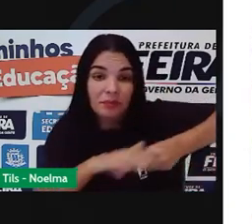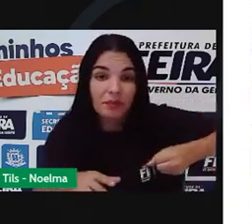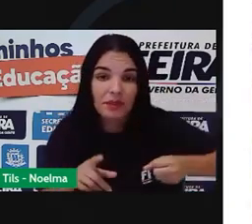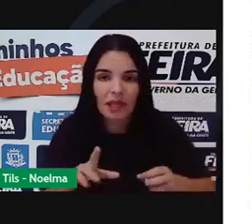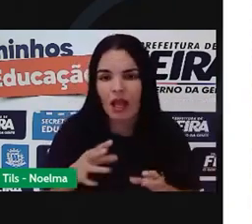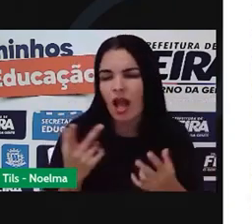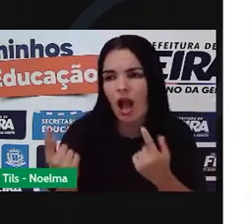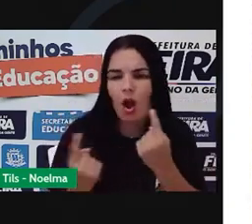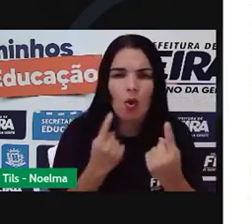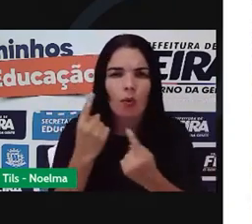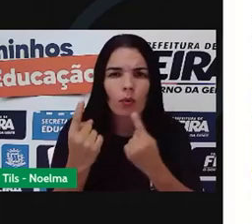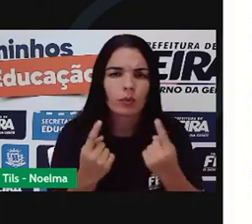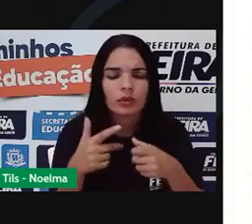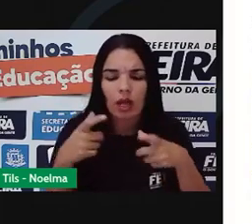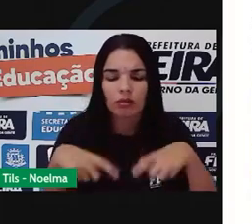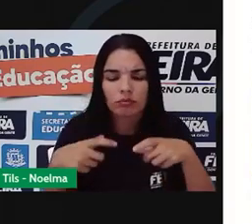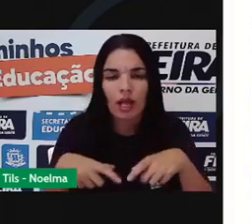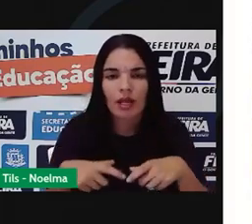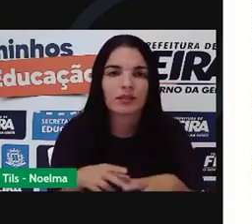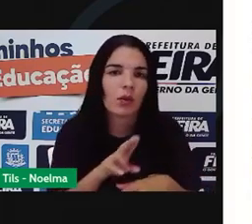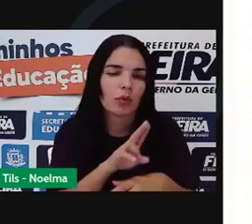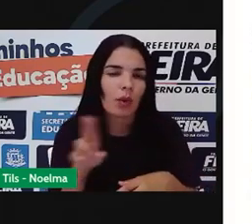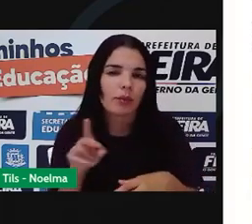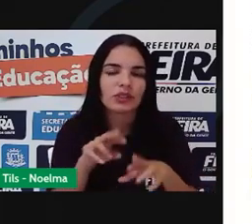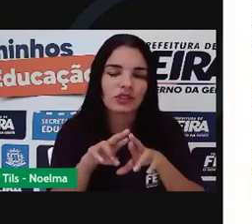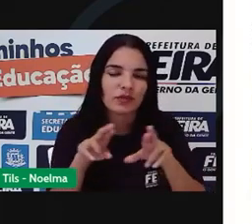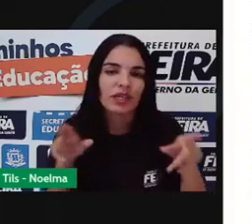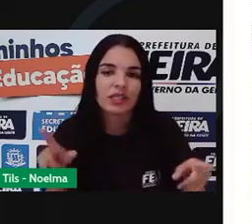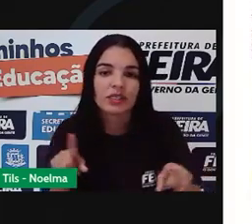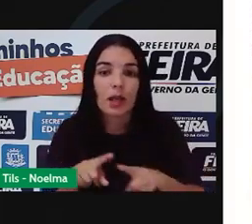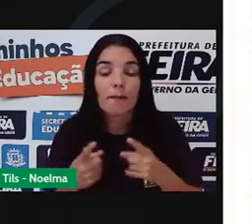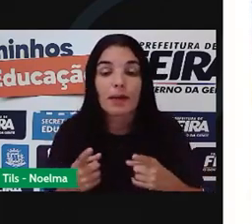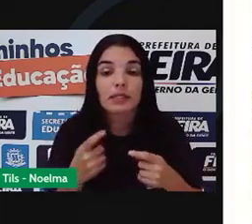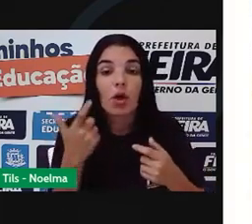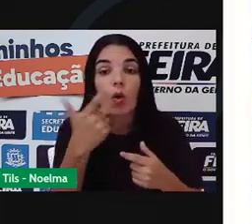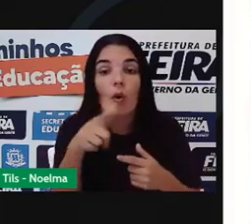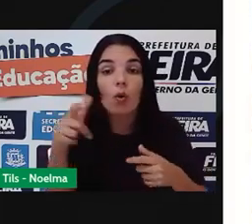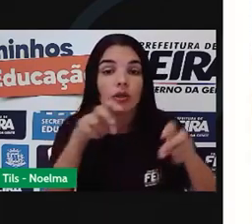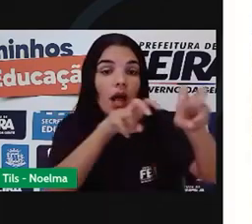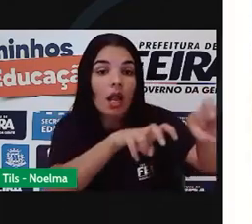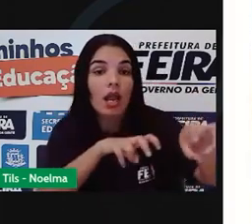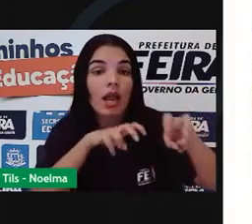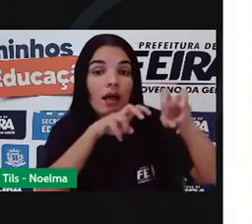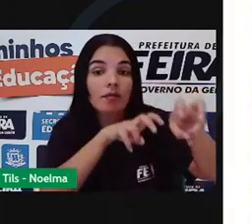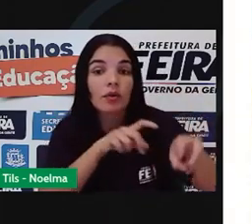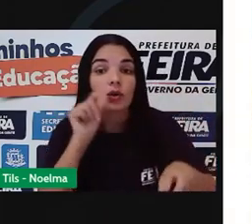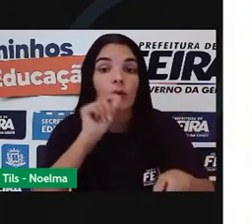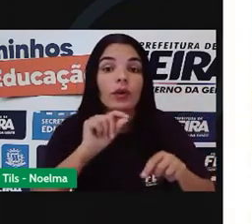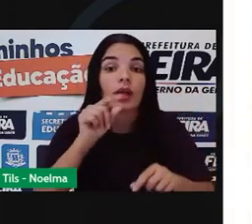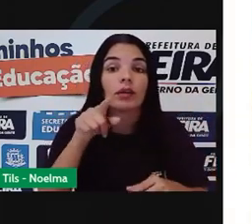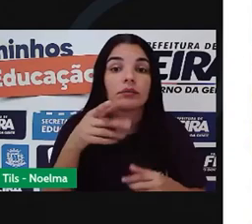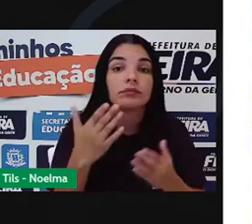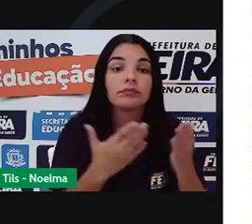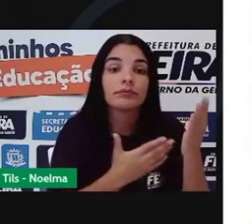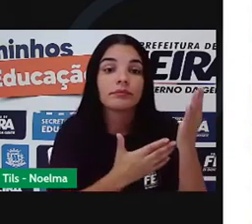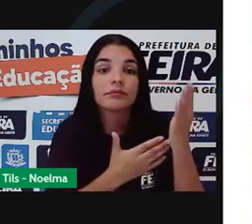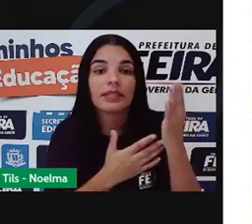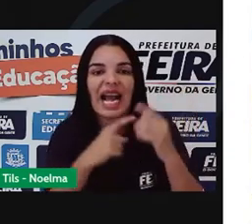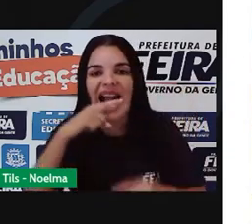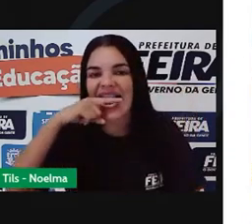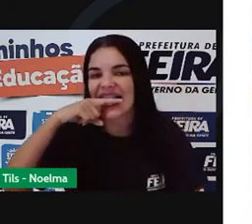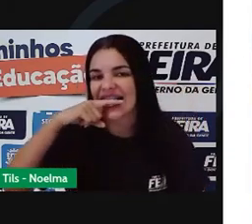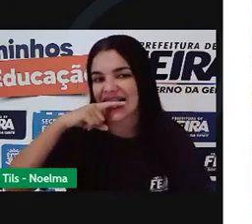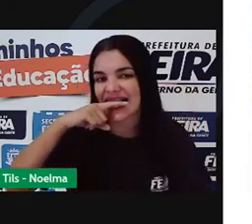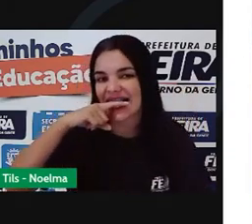como aipim, macaxeira. E outro lavouro que não precisa ser irrigada está aqui ao fundo, que é a de cana e açúcar.